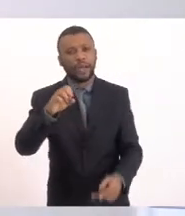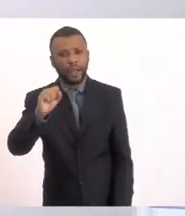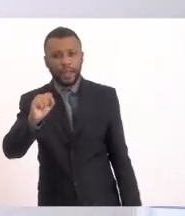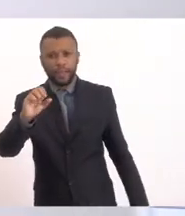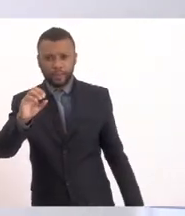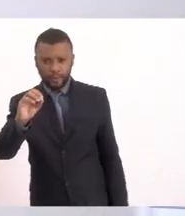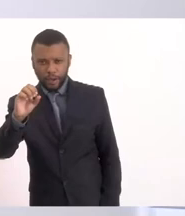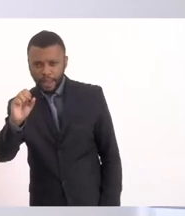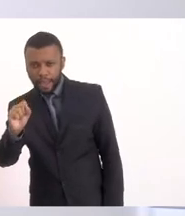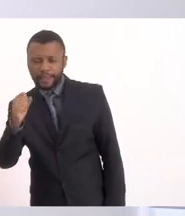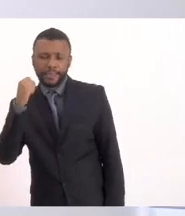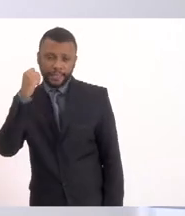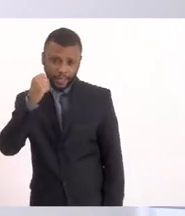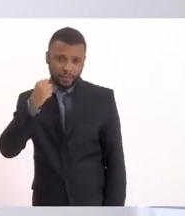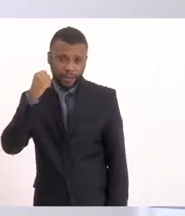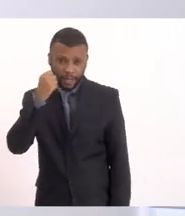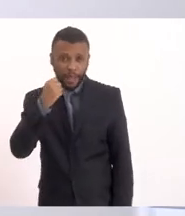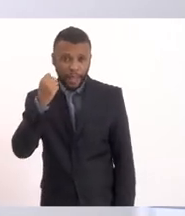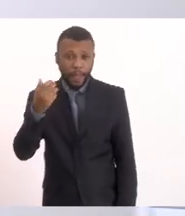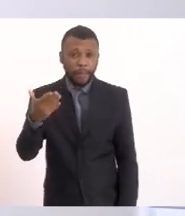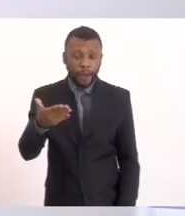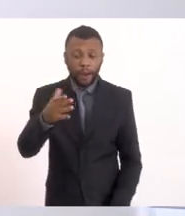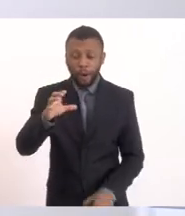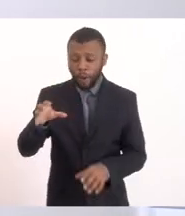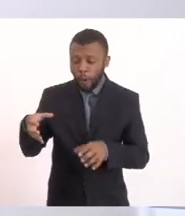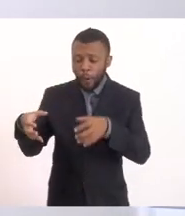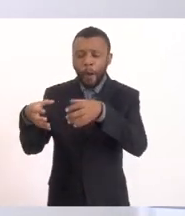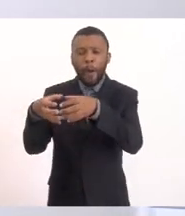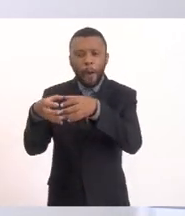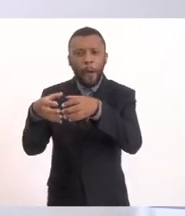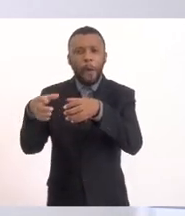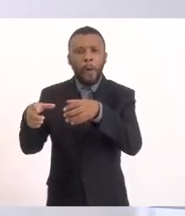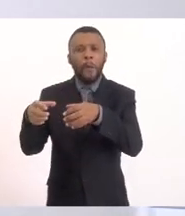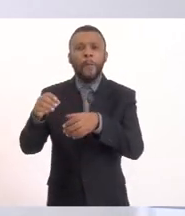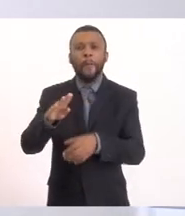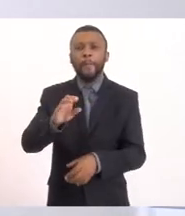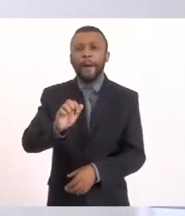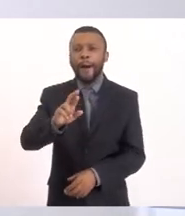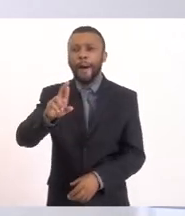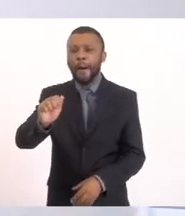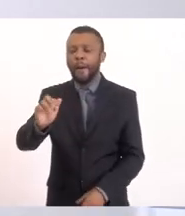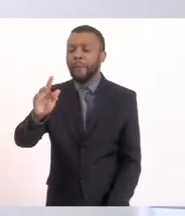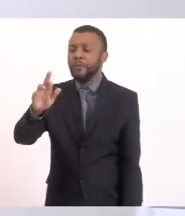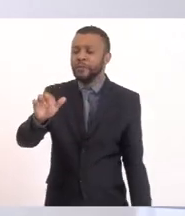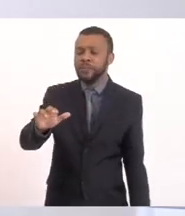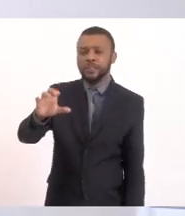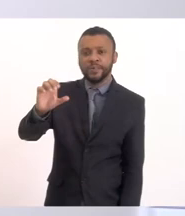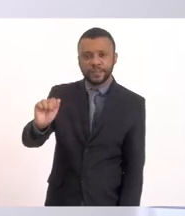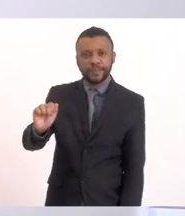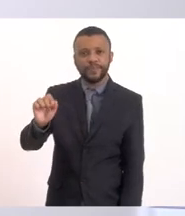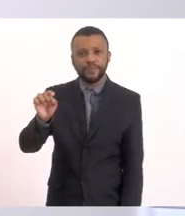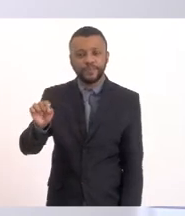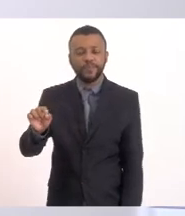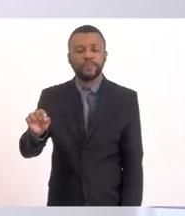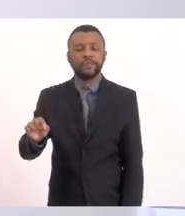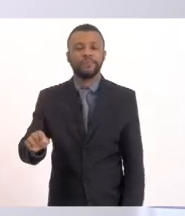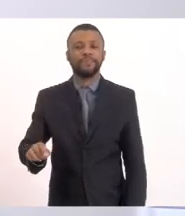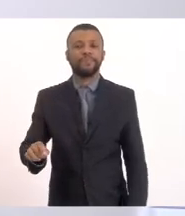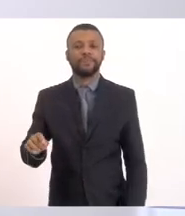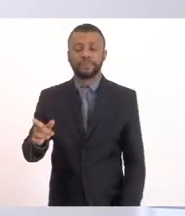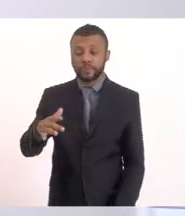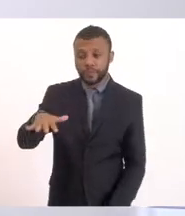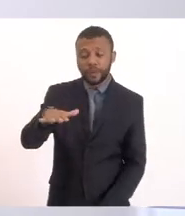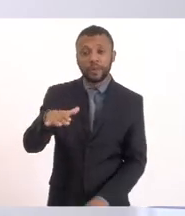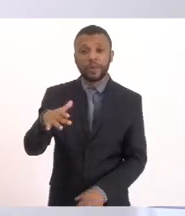Saquarema, do coletivo Barra Franca, perdão, do coletivo Barra Franca, e